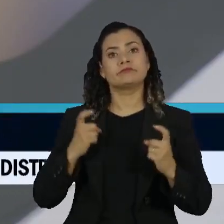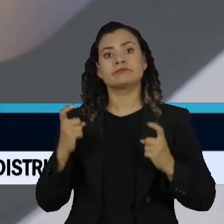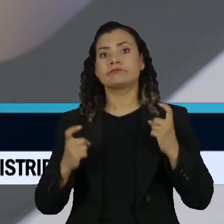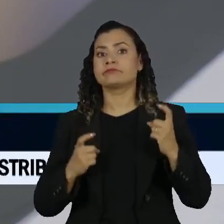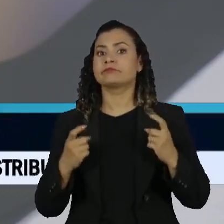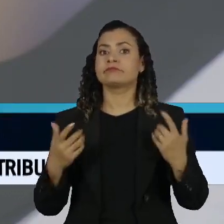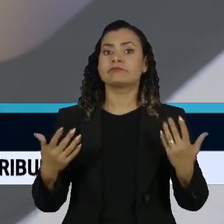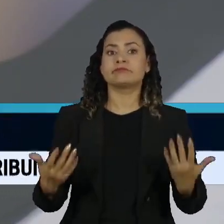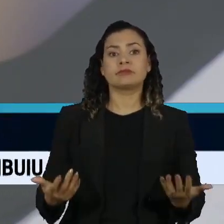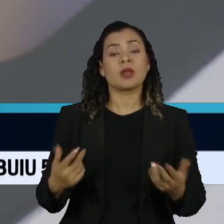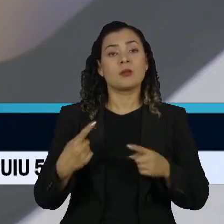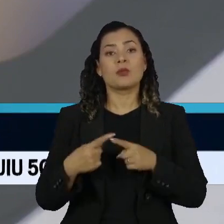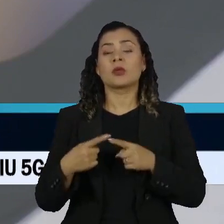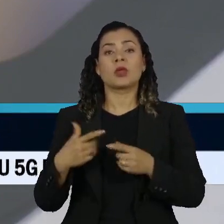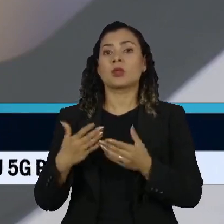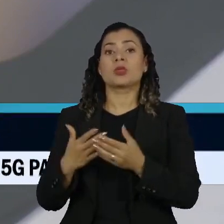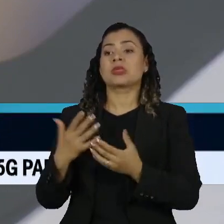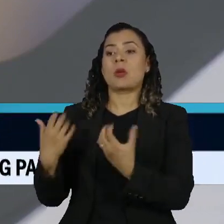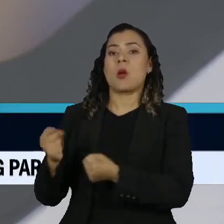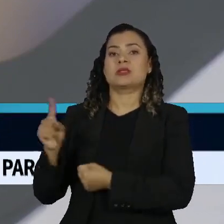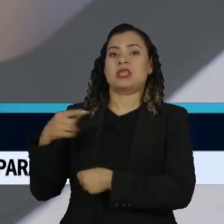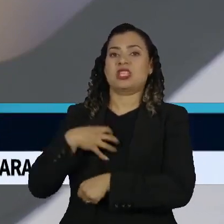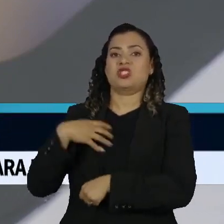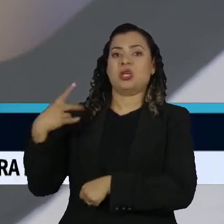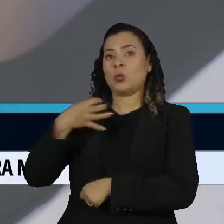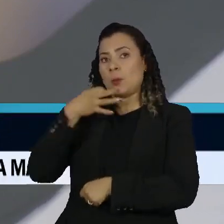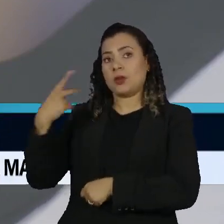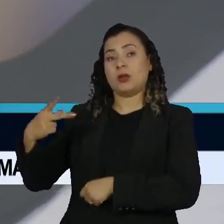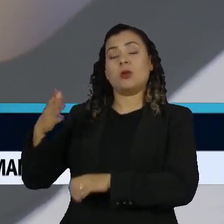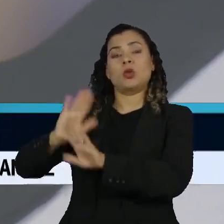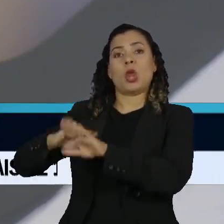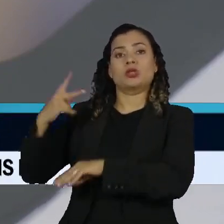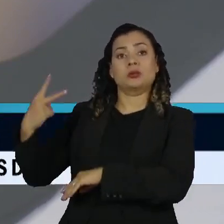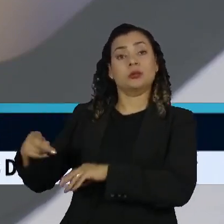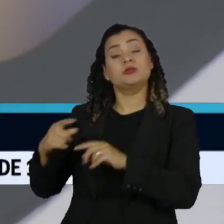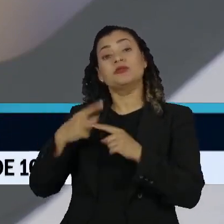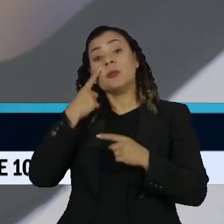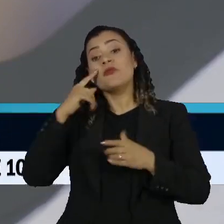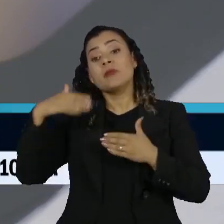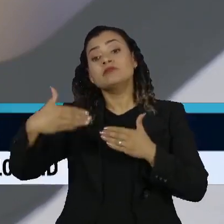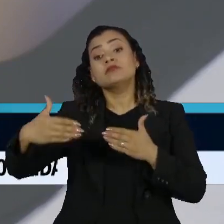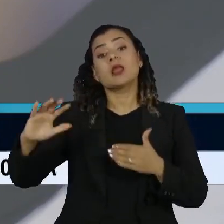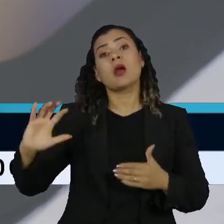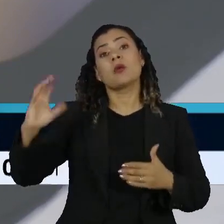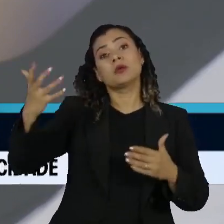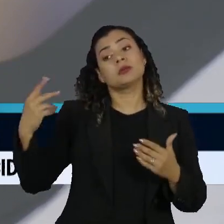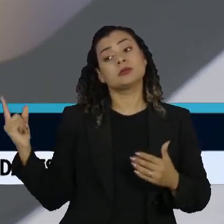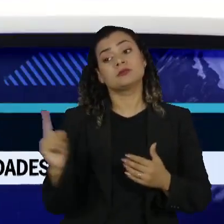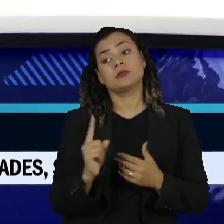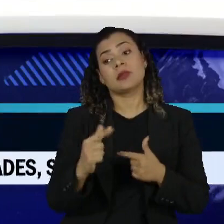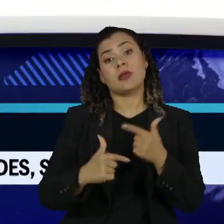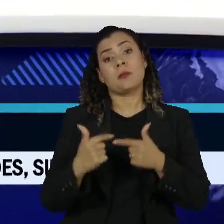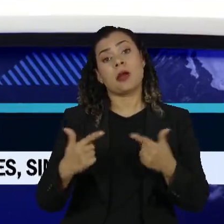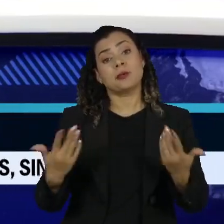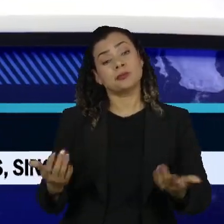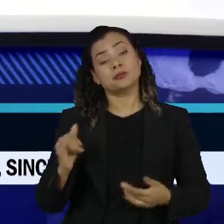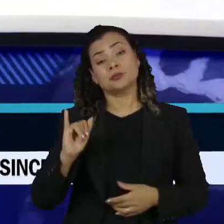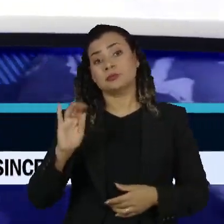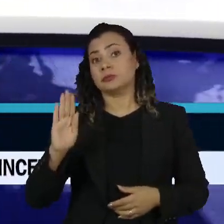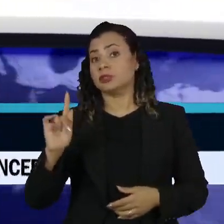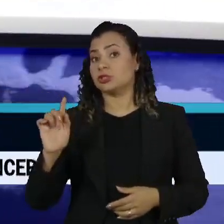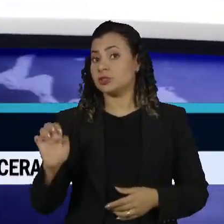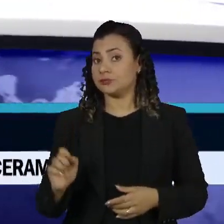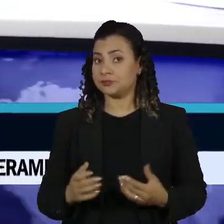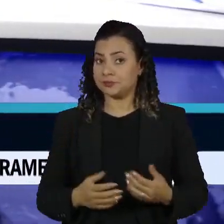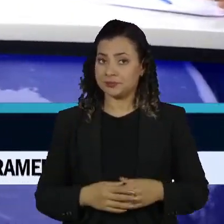dos que não aprovam a linha ideológica dele. Vamos conferir como vai se dar essa presença dele no IBGE. E agora,